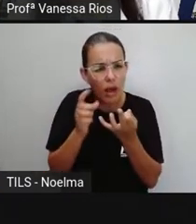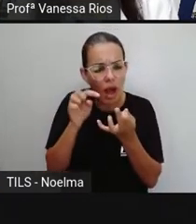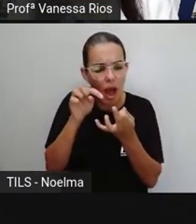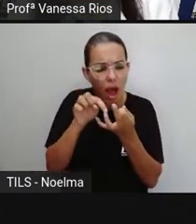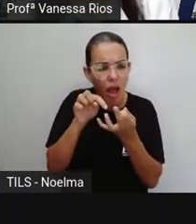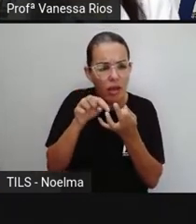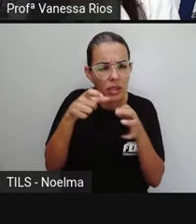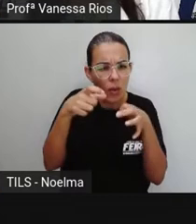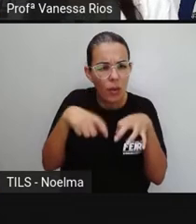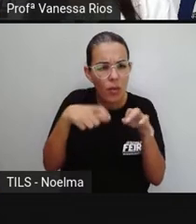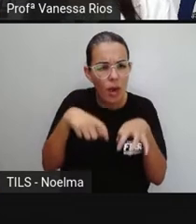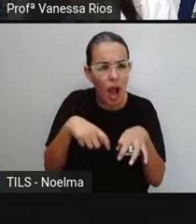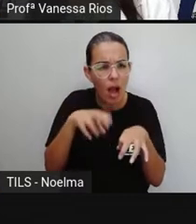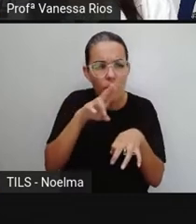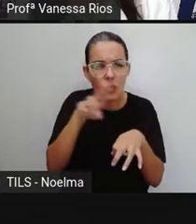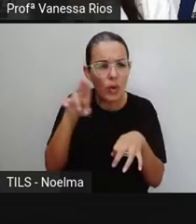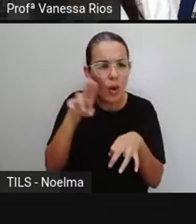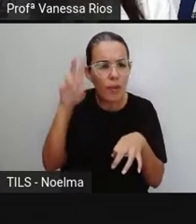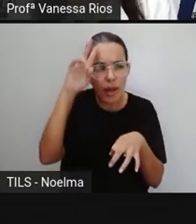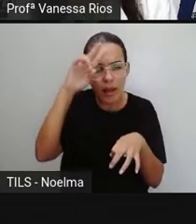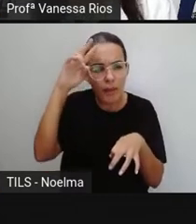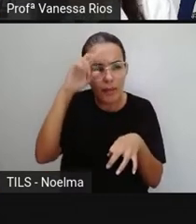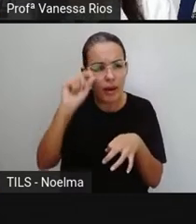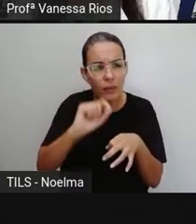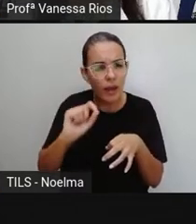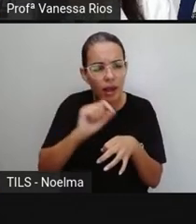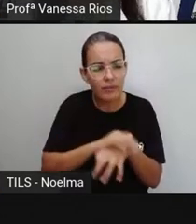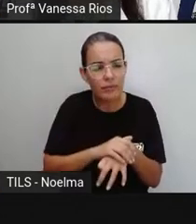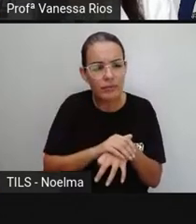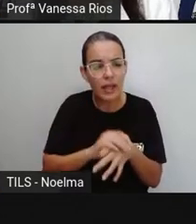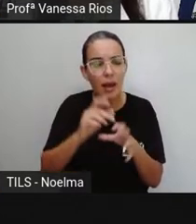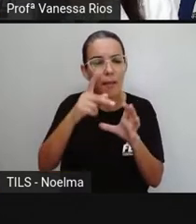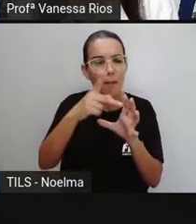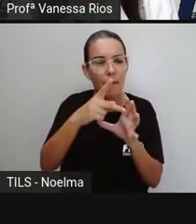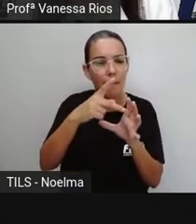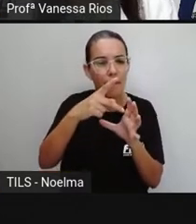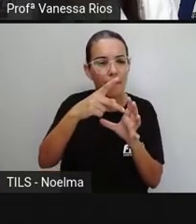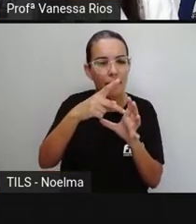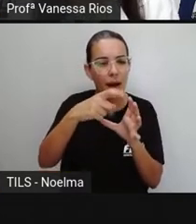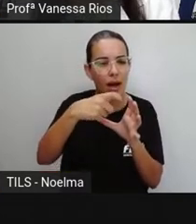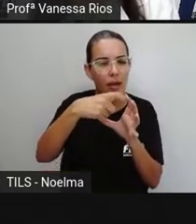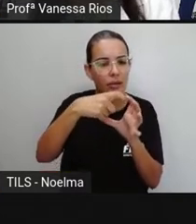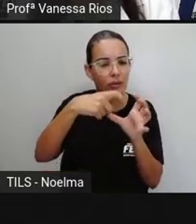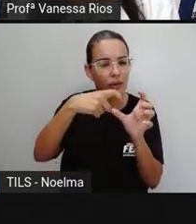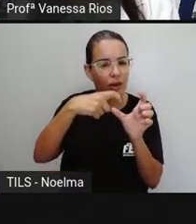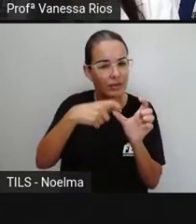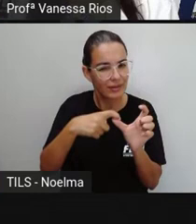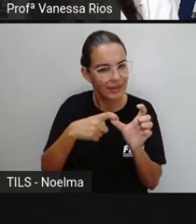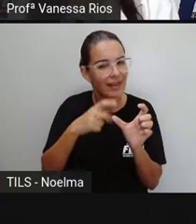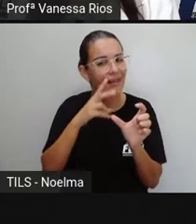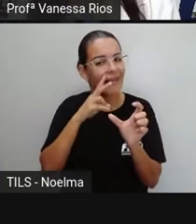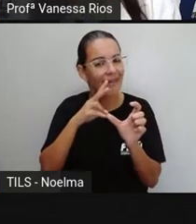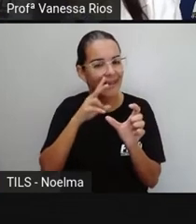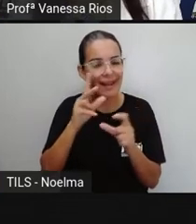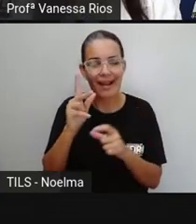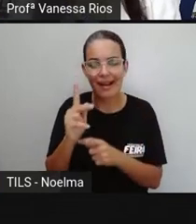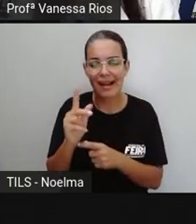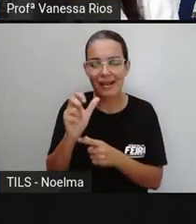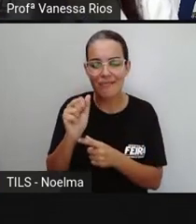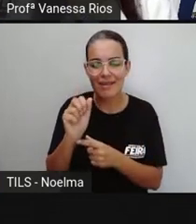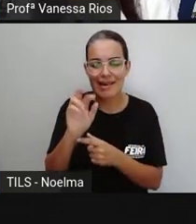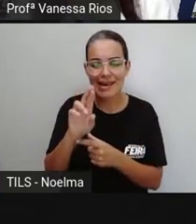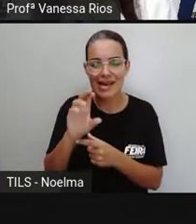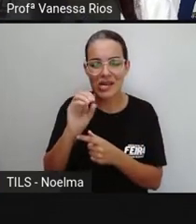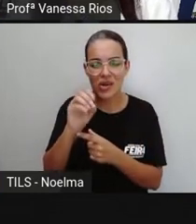ênfase. E a gente, então, identifica essa sílaba como a sílaba tônica. Aí, relacionada à localização,